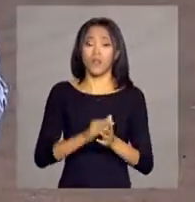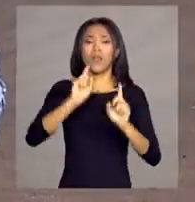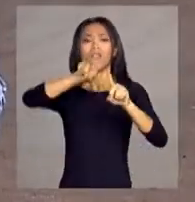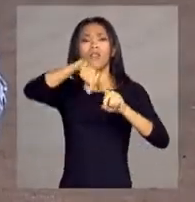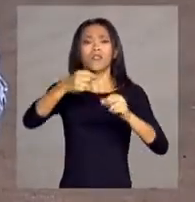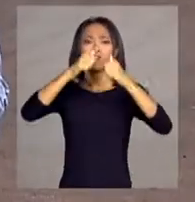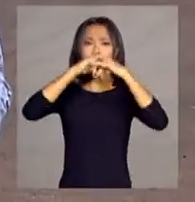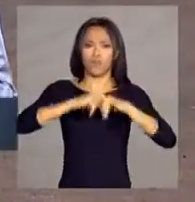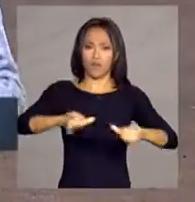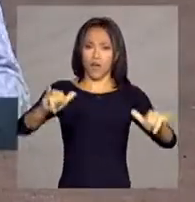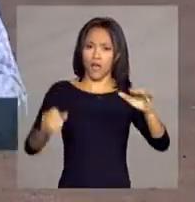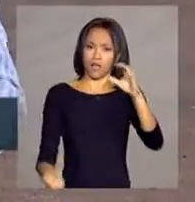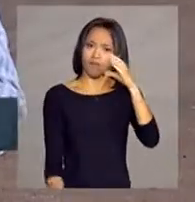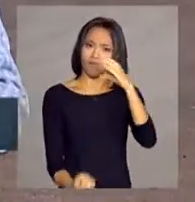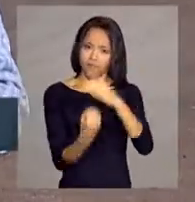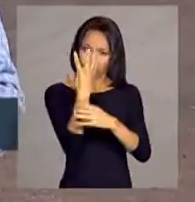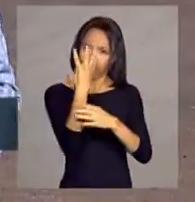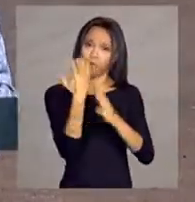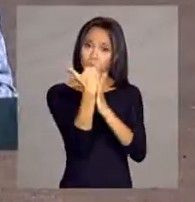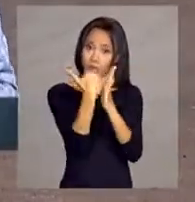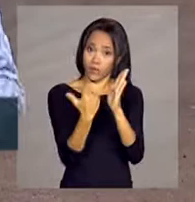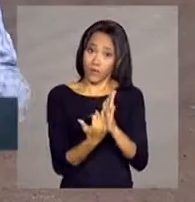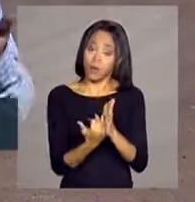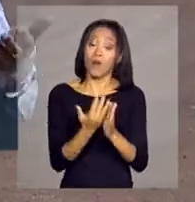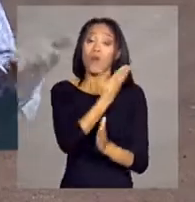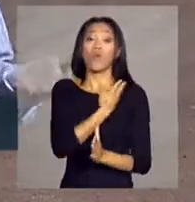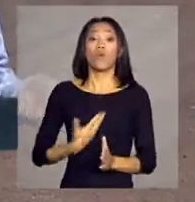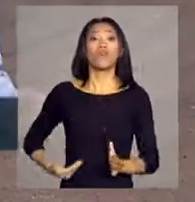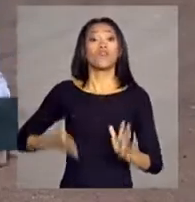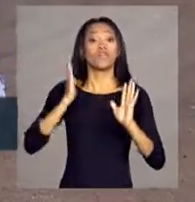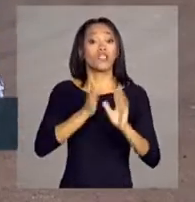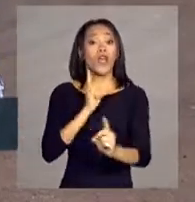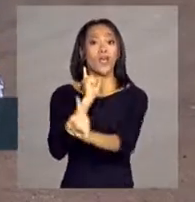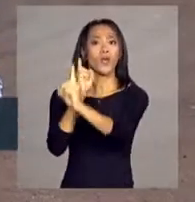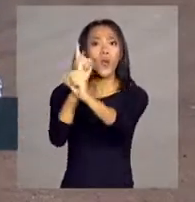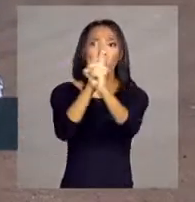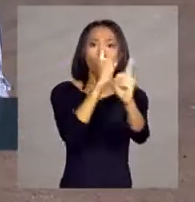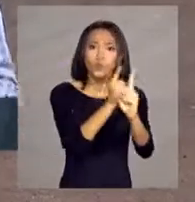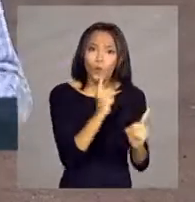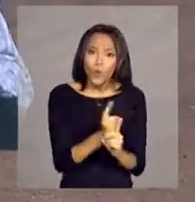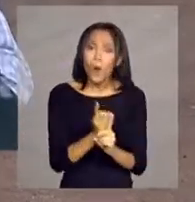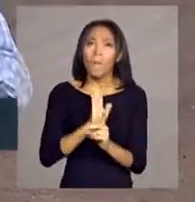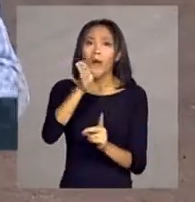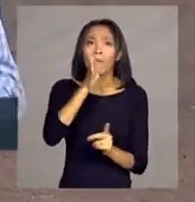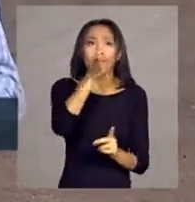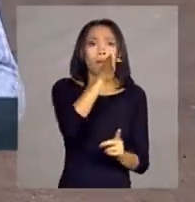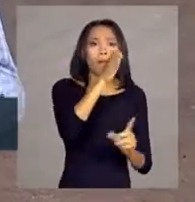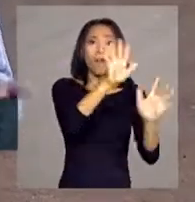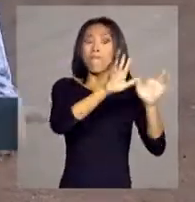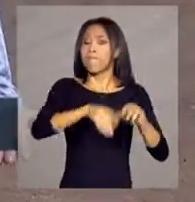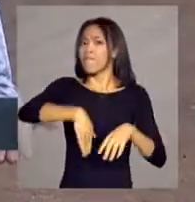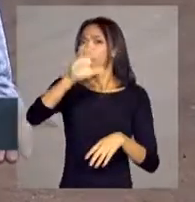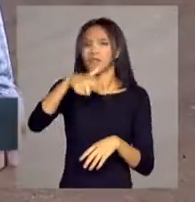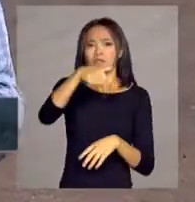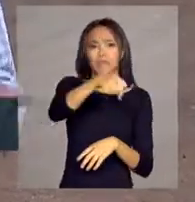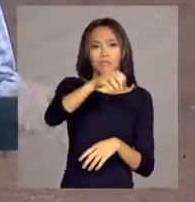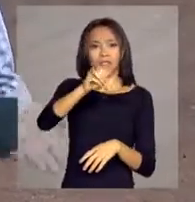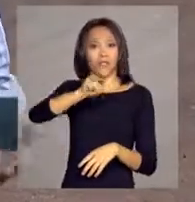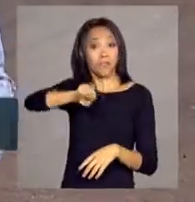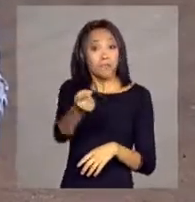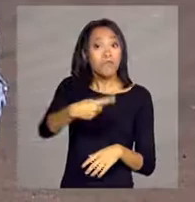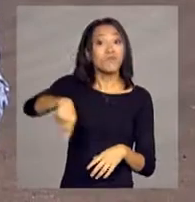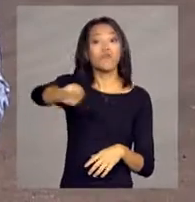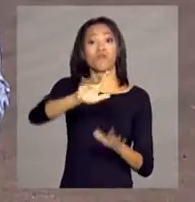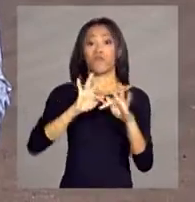lançado o Plano de Superação da Extrema Pobreza, o governo já encontrou com o Busca Ativa mais de 700 mil famílias que